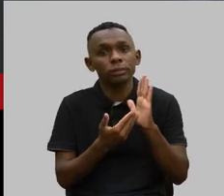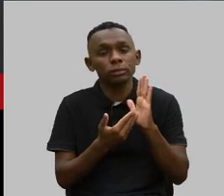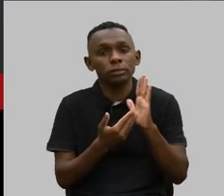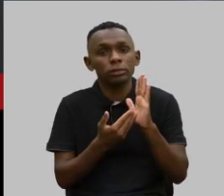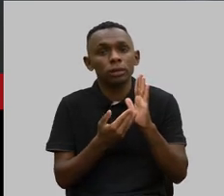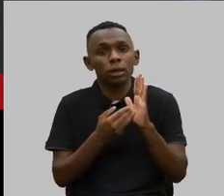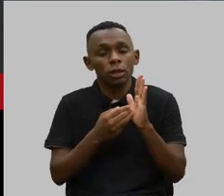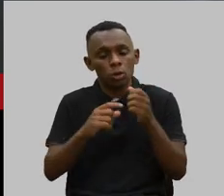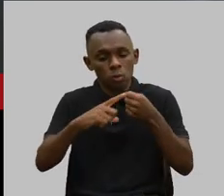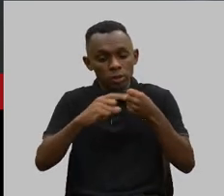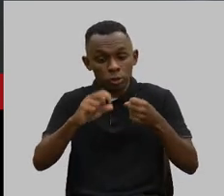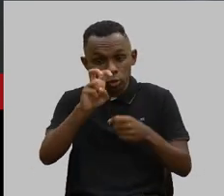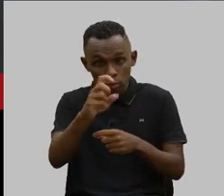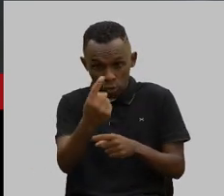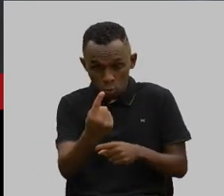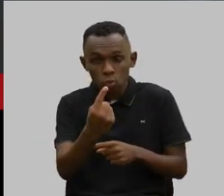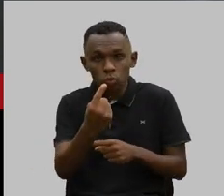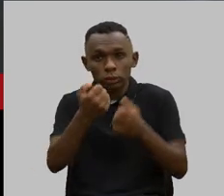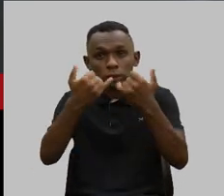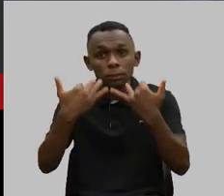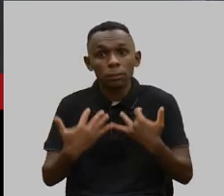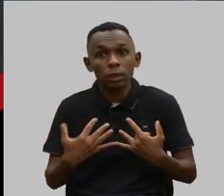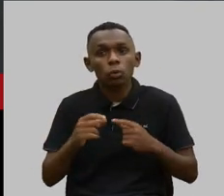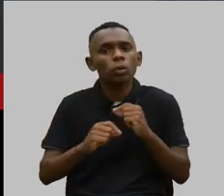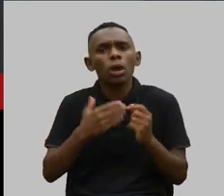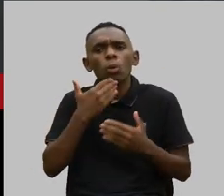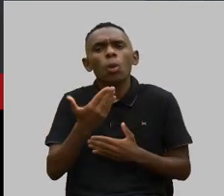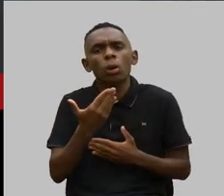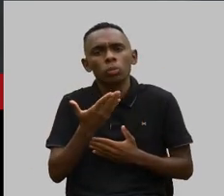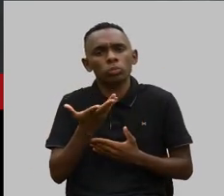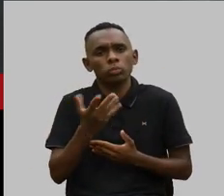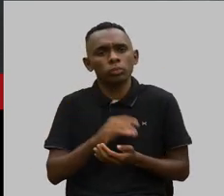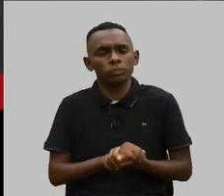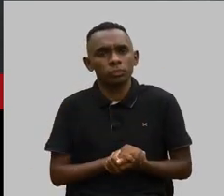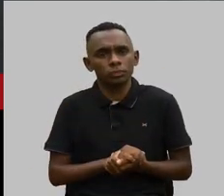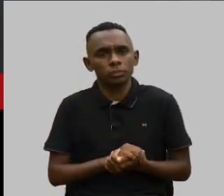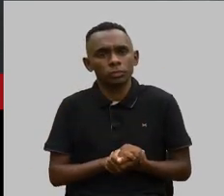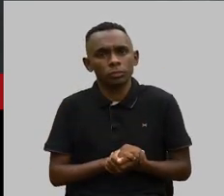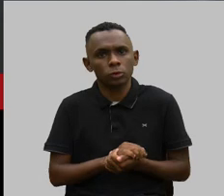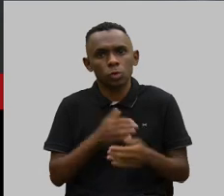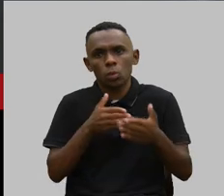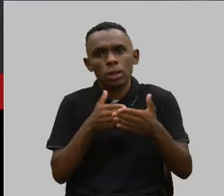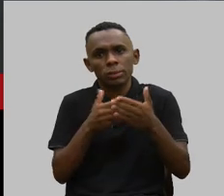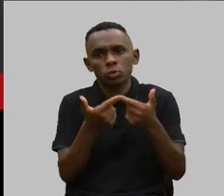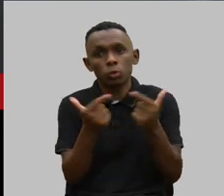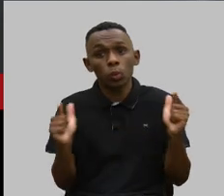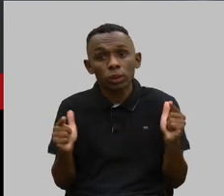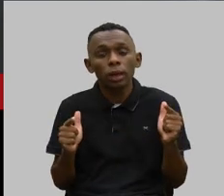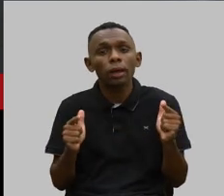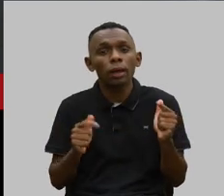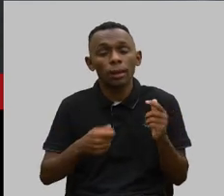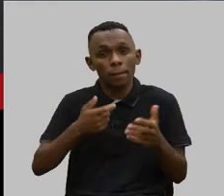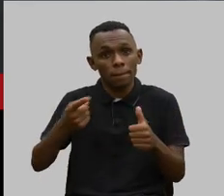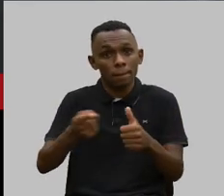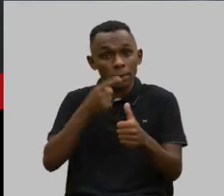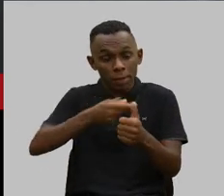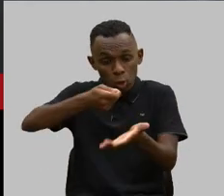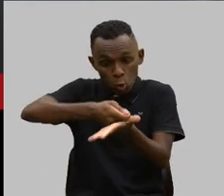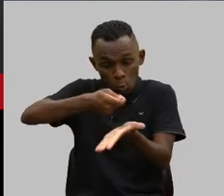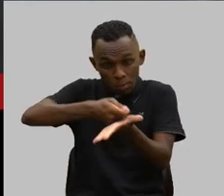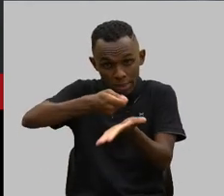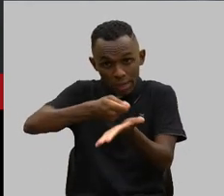51 fala quais são essas clausas abusivas. Primeiro, estabeleça obrigações consideradas